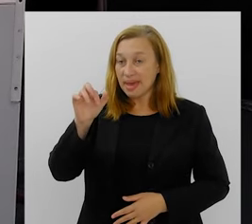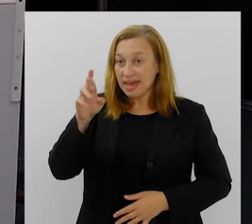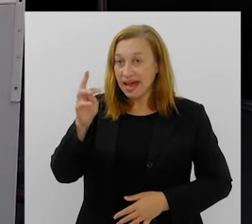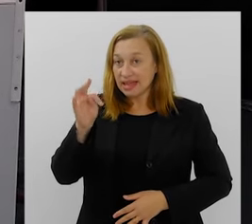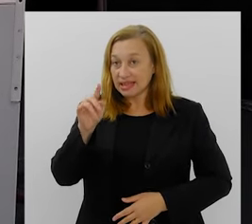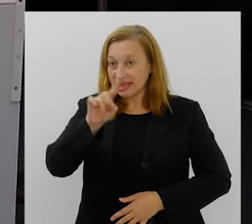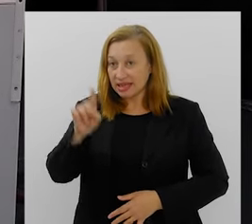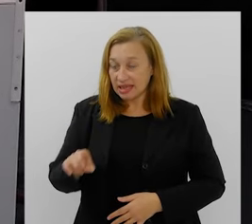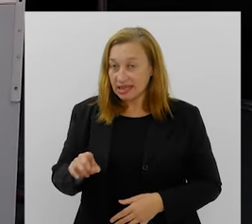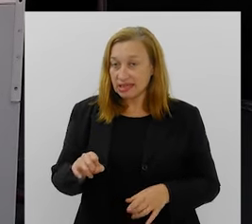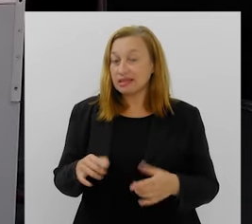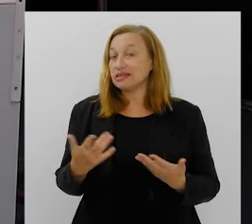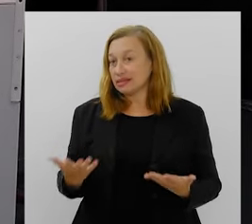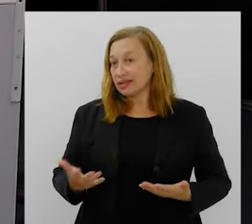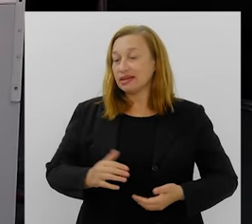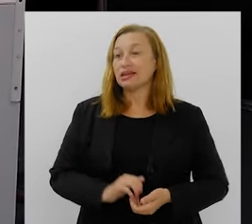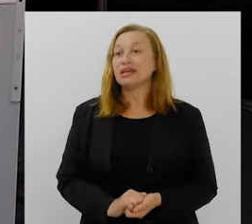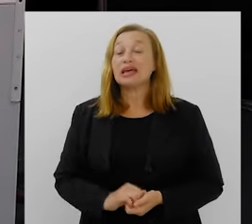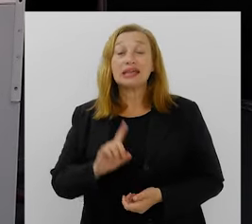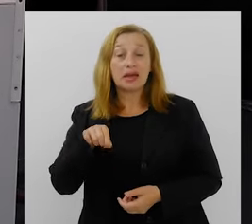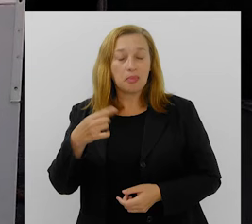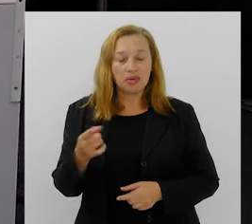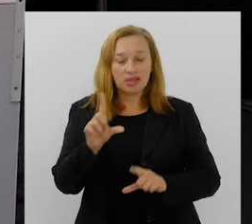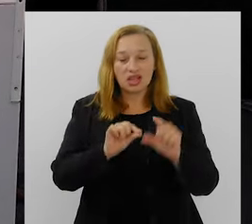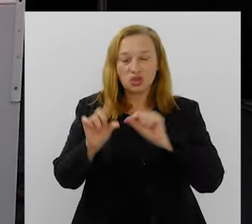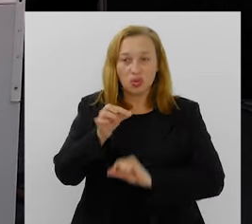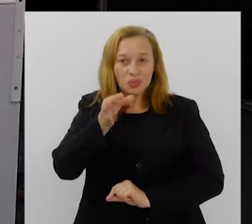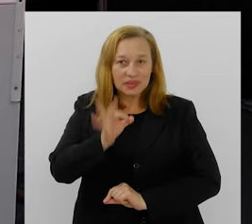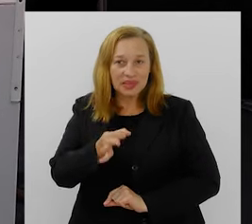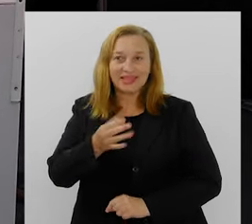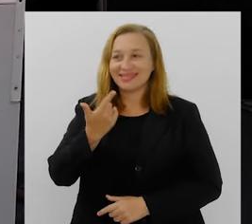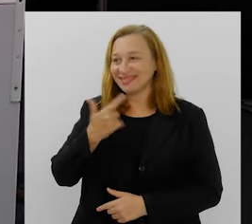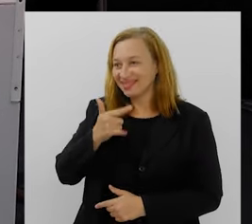Salgueiro para me dar um consolo. Mas já, já ela se define.